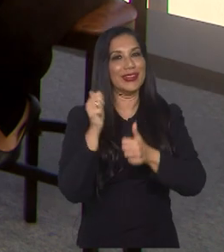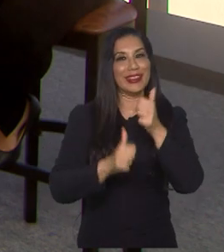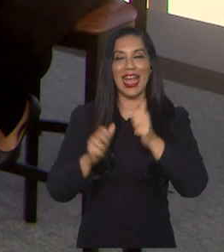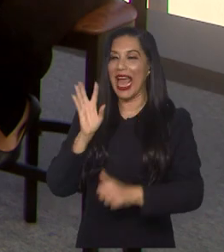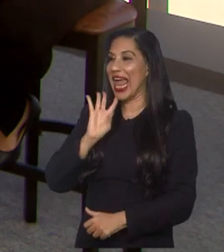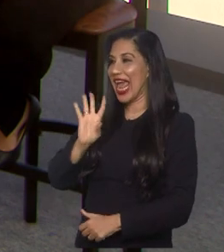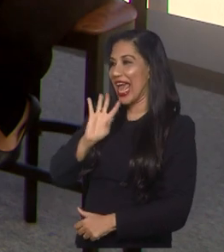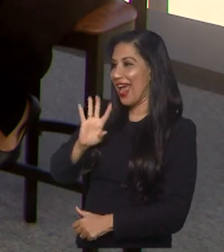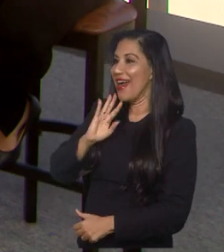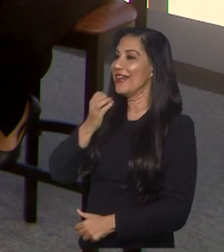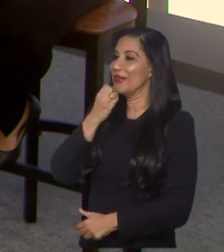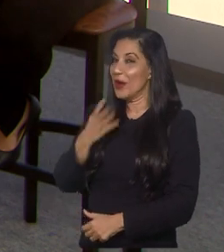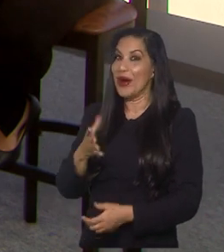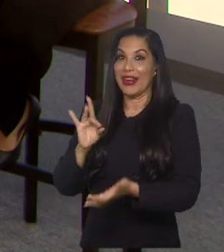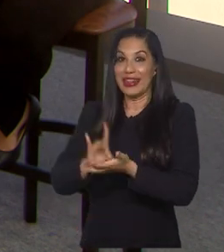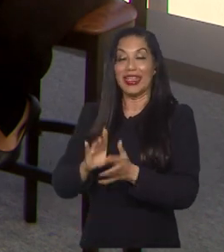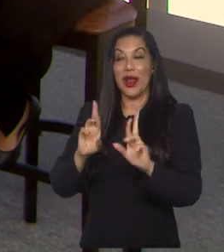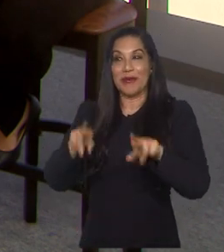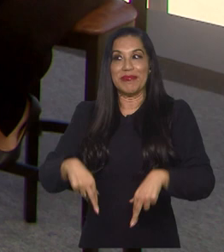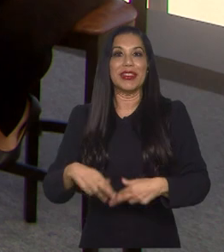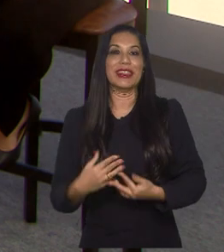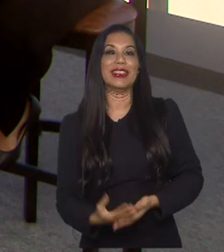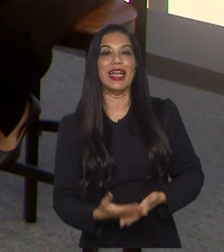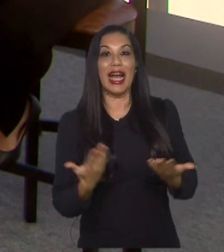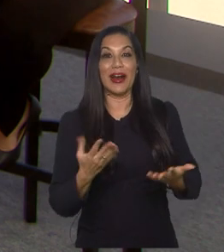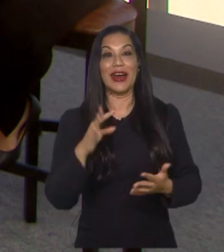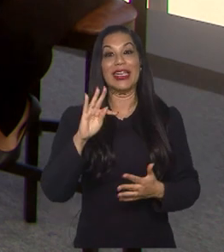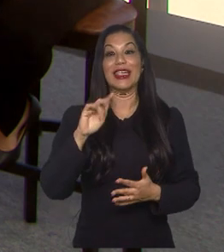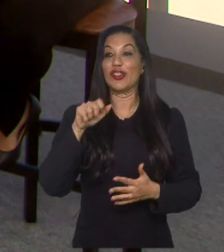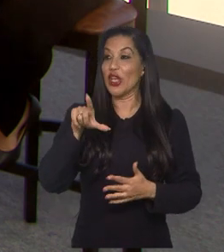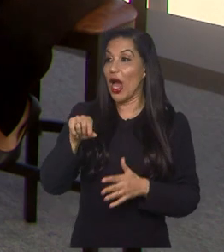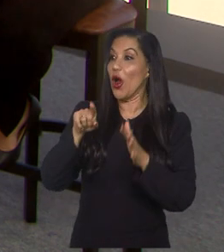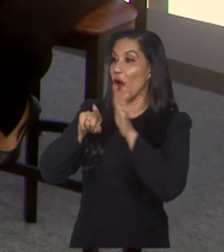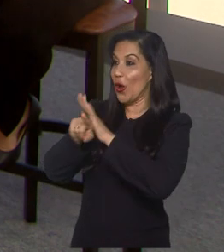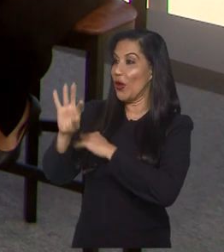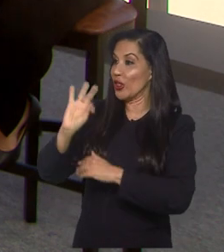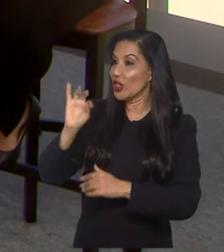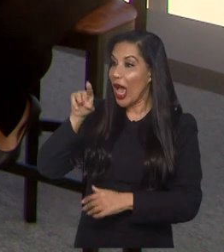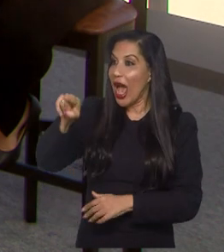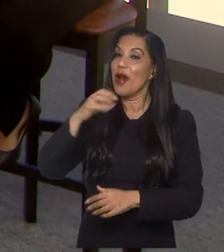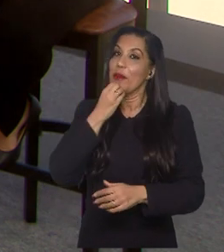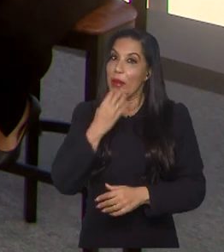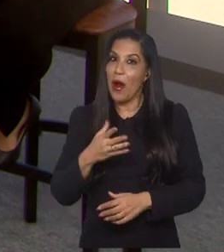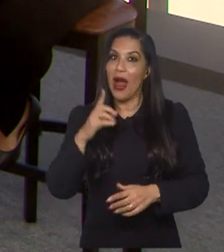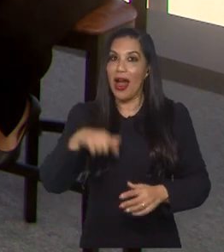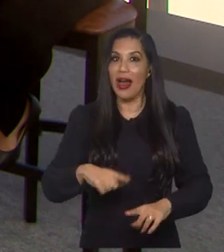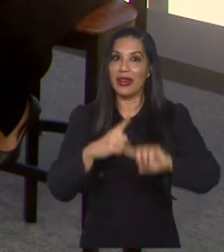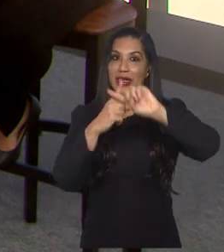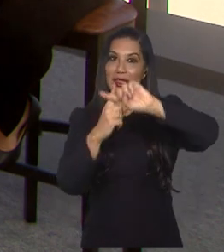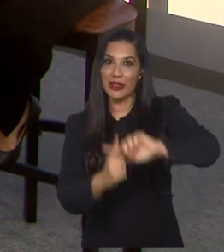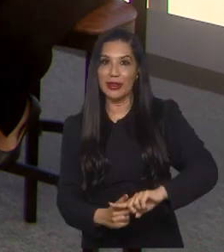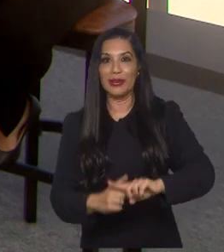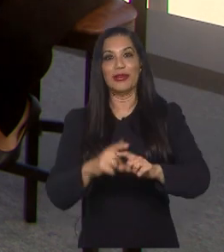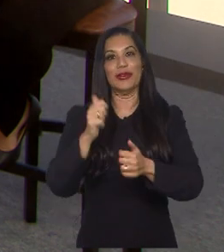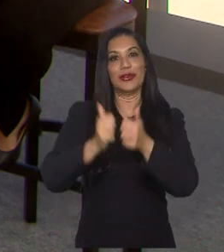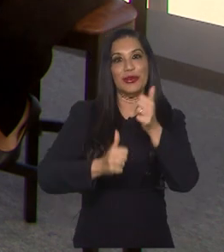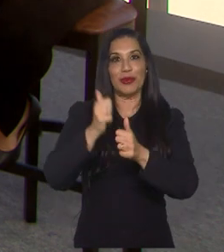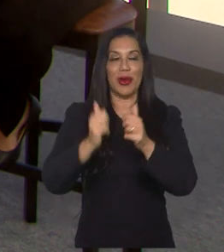Legal que assim seja feito. Agora, Tiago, você concorda com isso? O futebol feminino está indo além da grandeza?